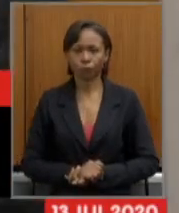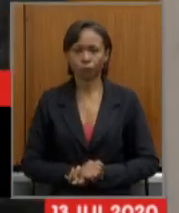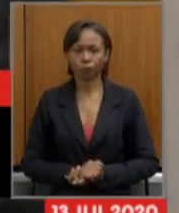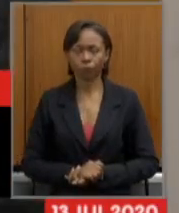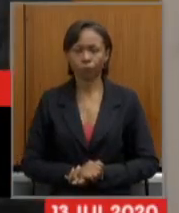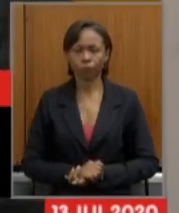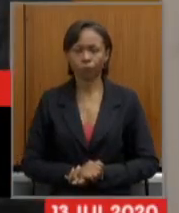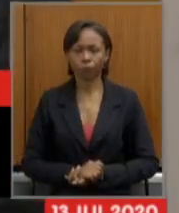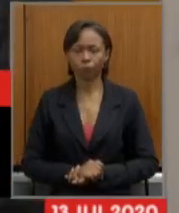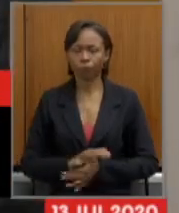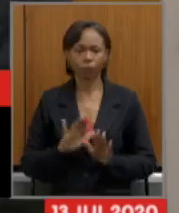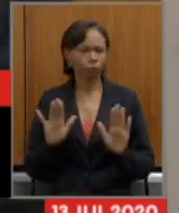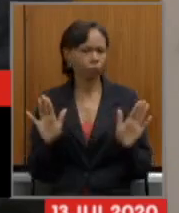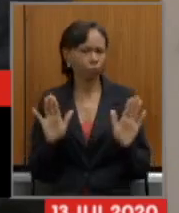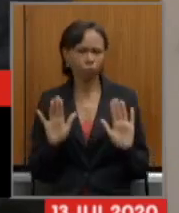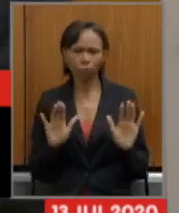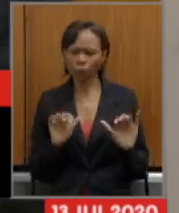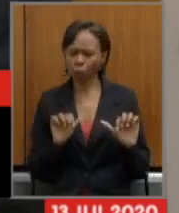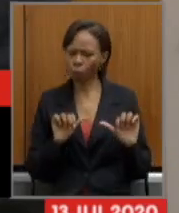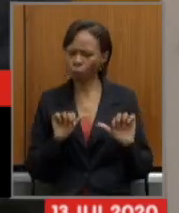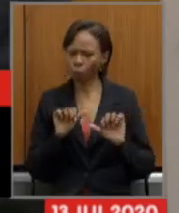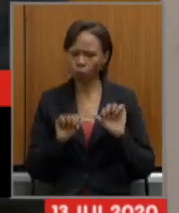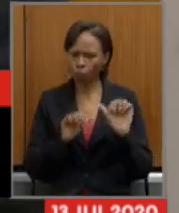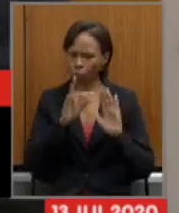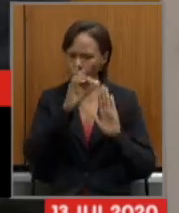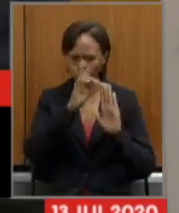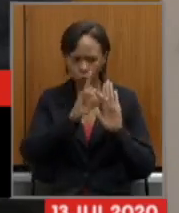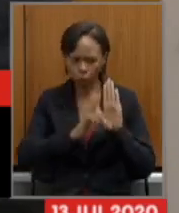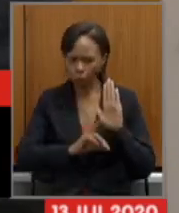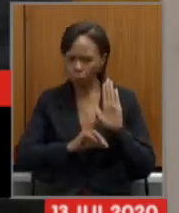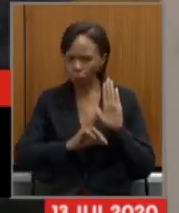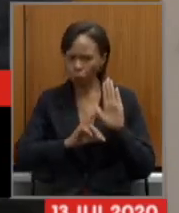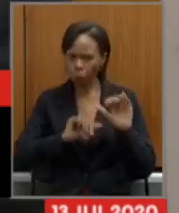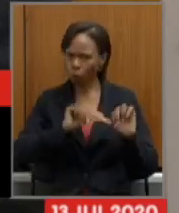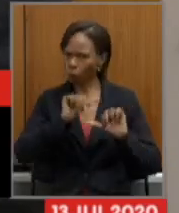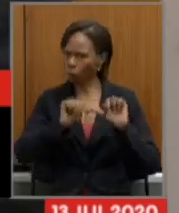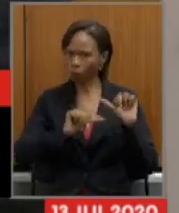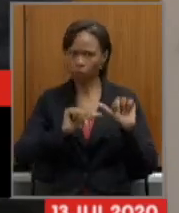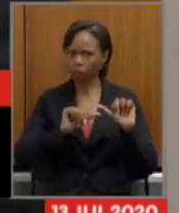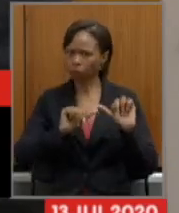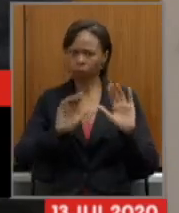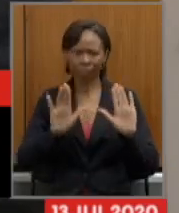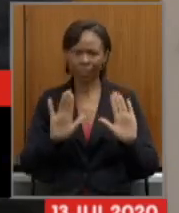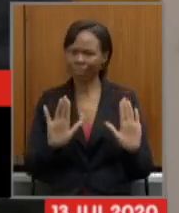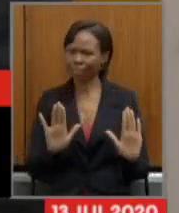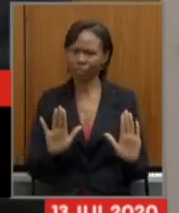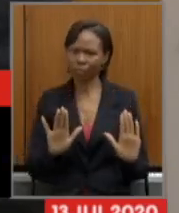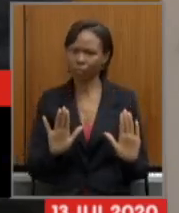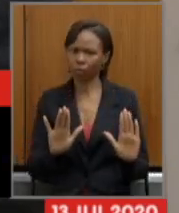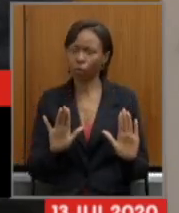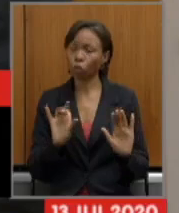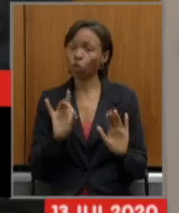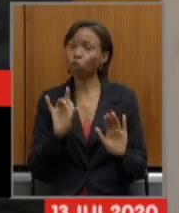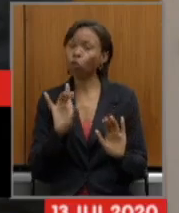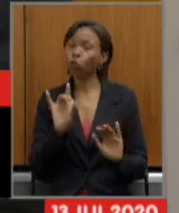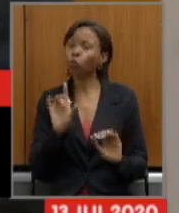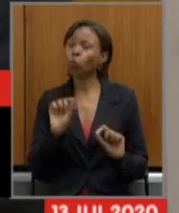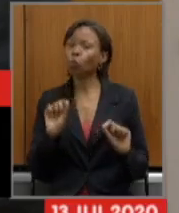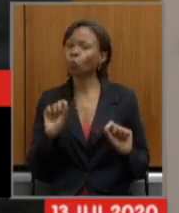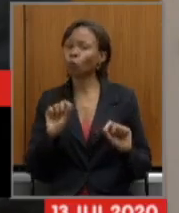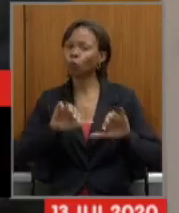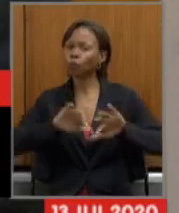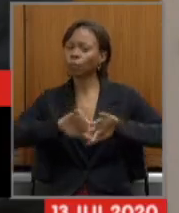alterando nenhum direito apenas o que está havendo aqui é uma separação